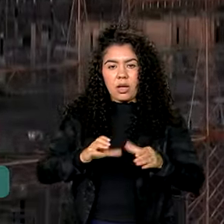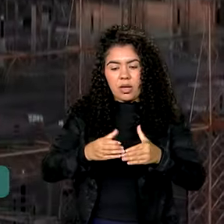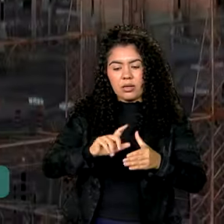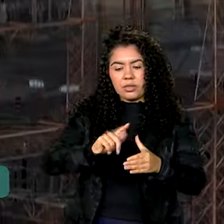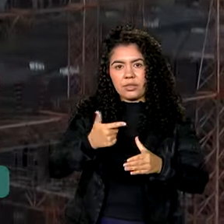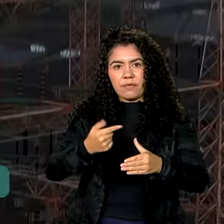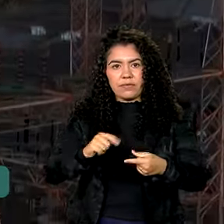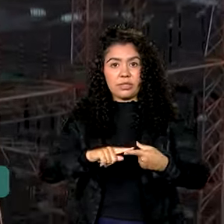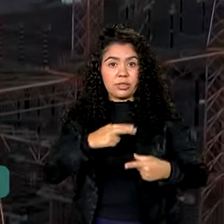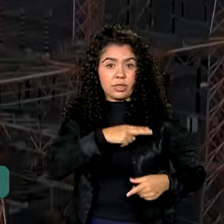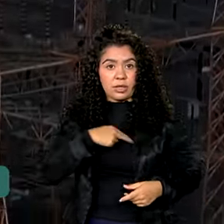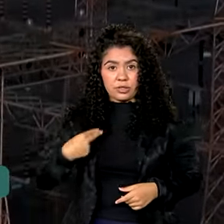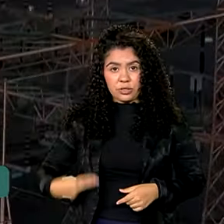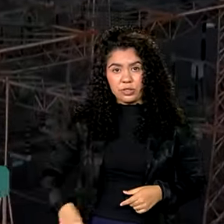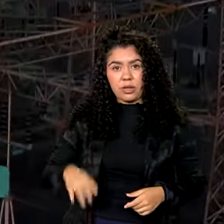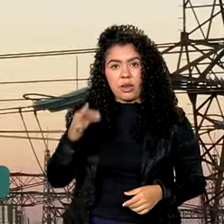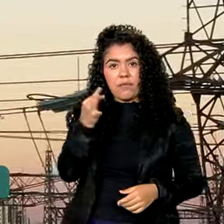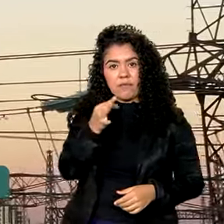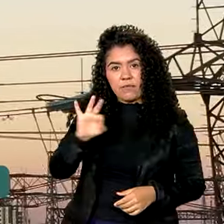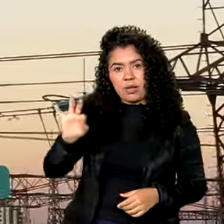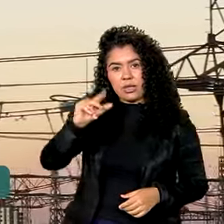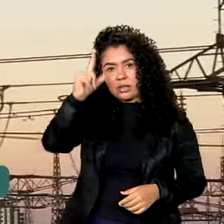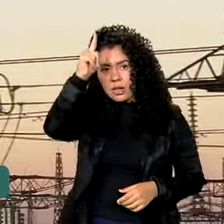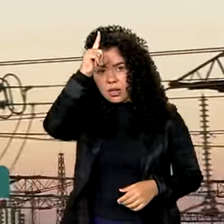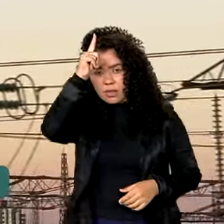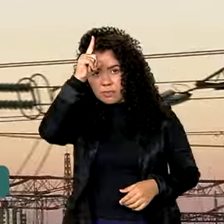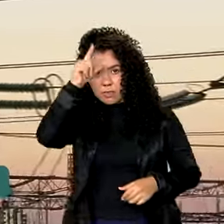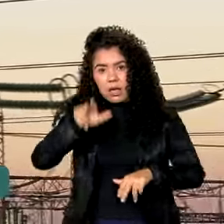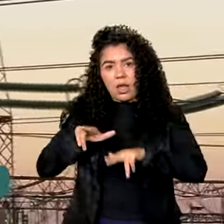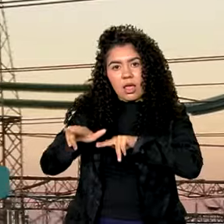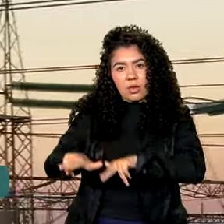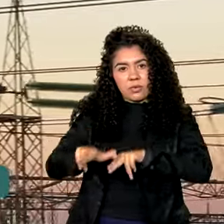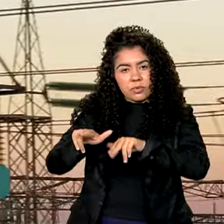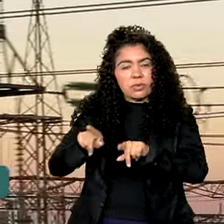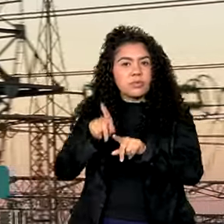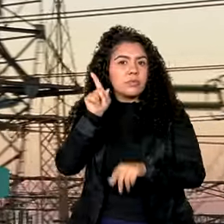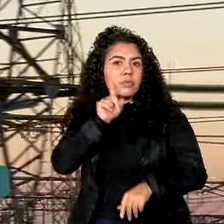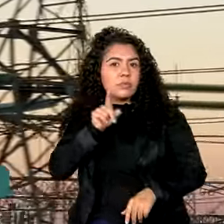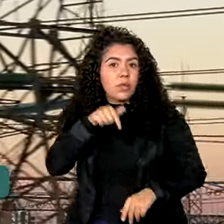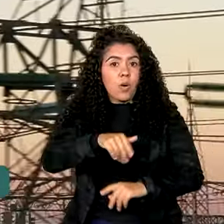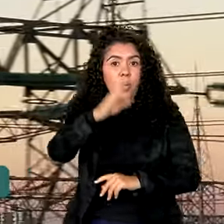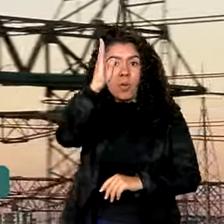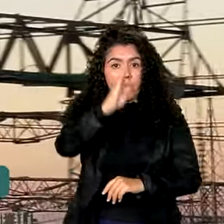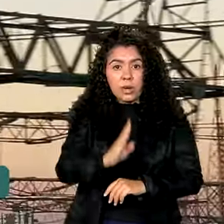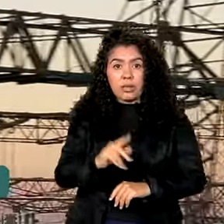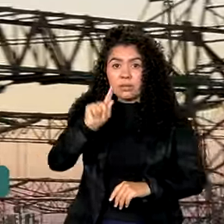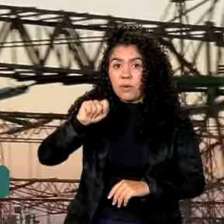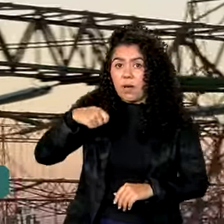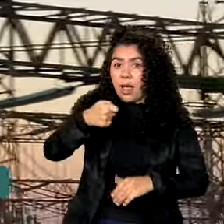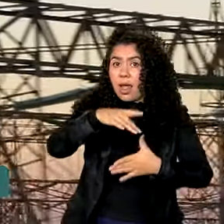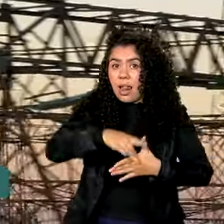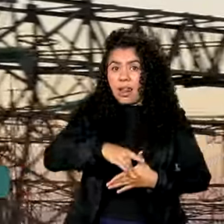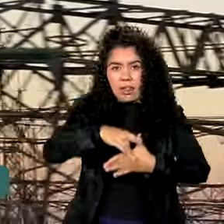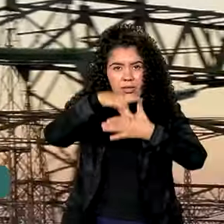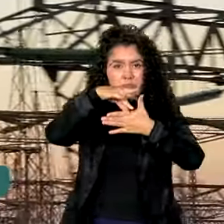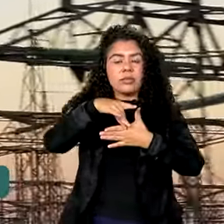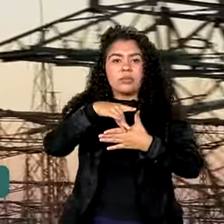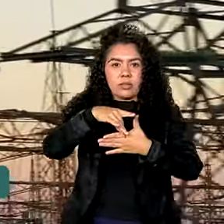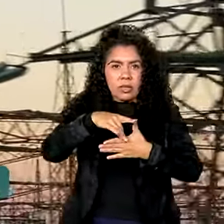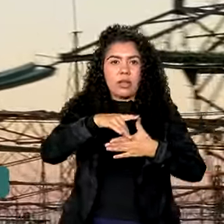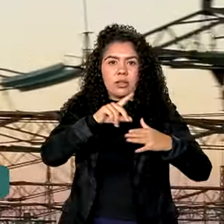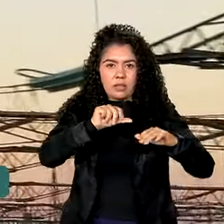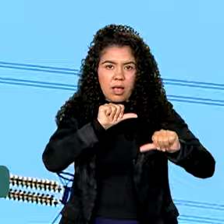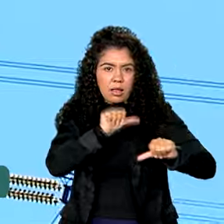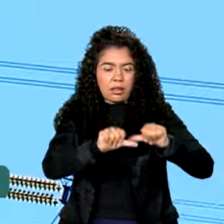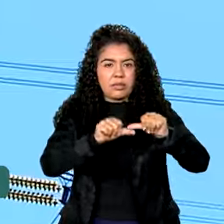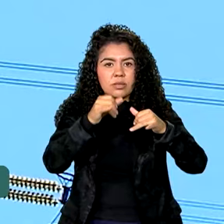China, França, Alemanha, Reino Unido e Estados Unidos, o Brasil é apontado como liderança, tanto na transição